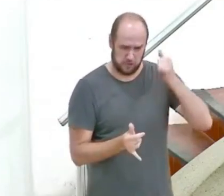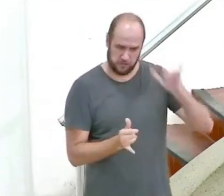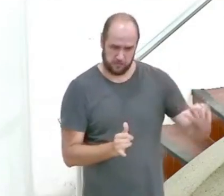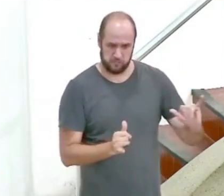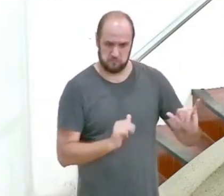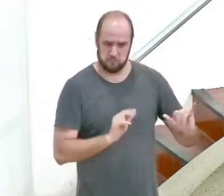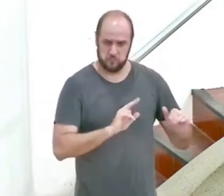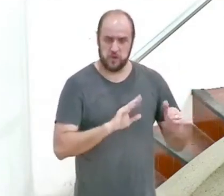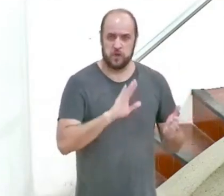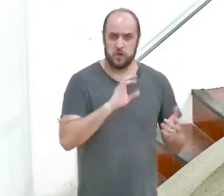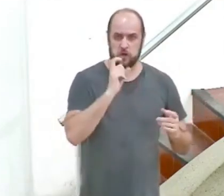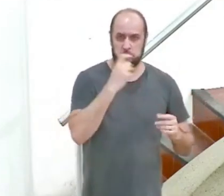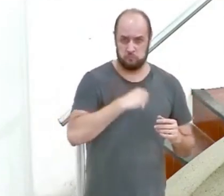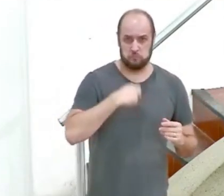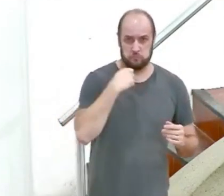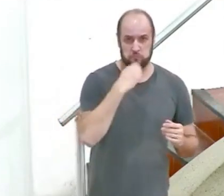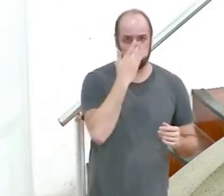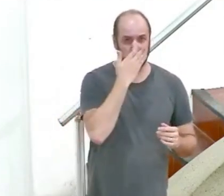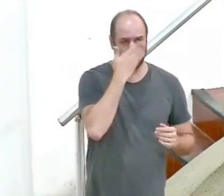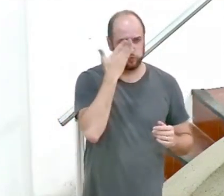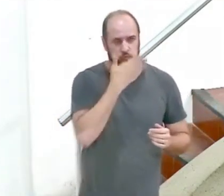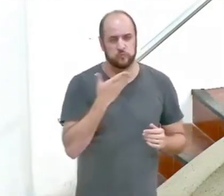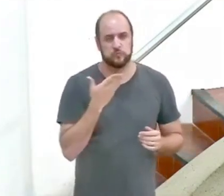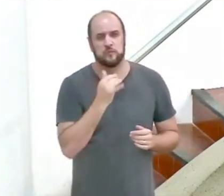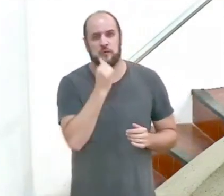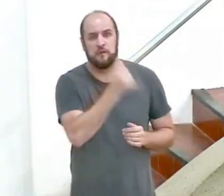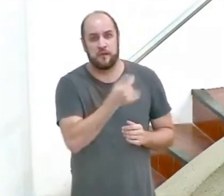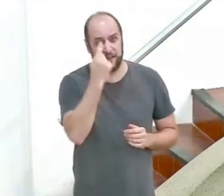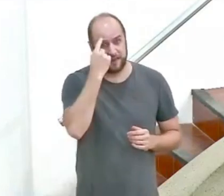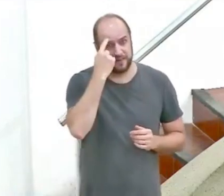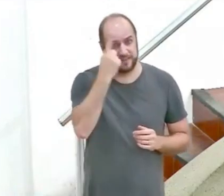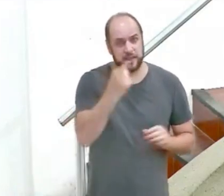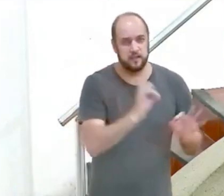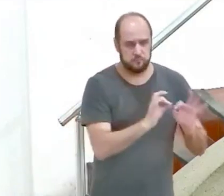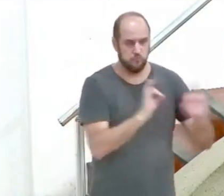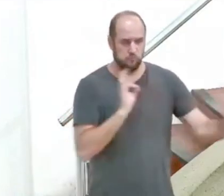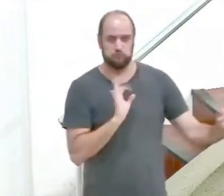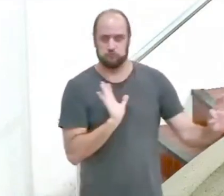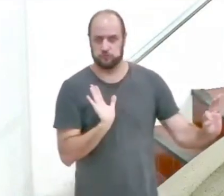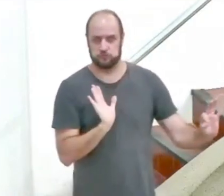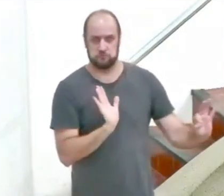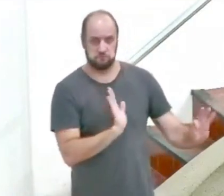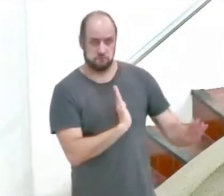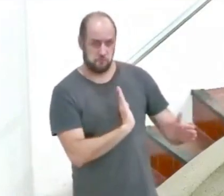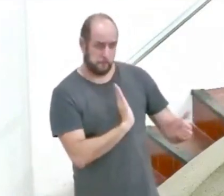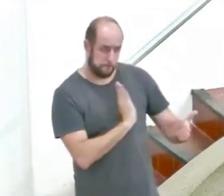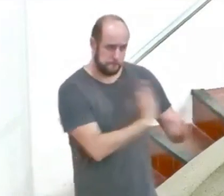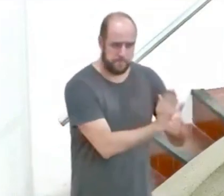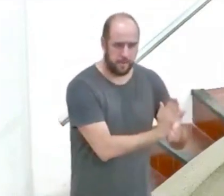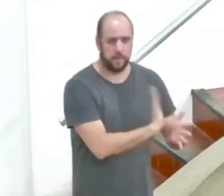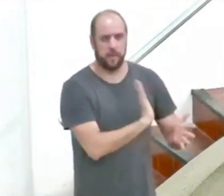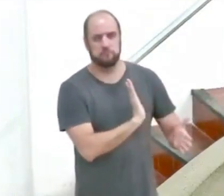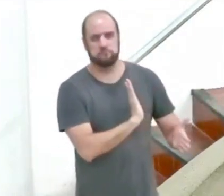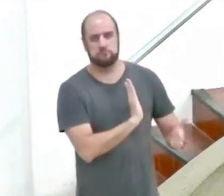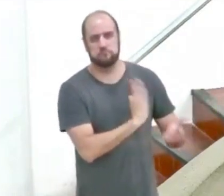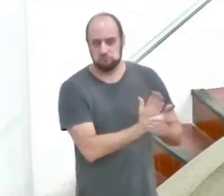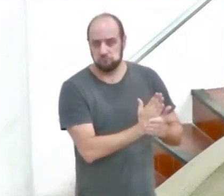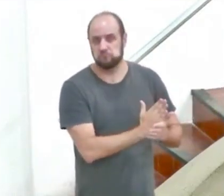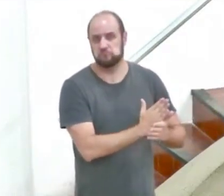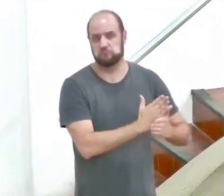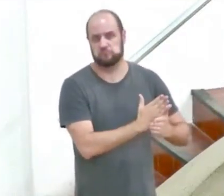o verbo usado aqui na língua grega, traduzido por abster, significa ficar longe, refrear-se de fazer alguma coisa,